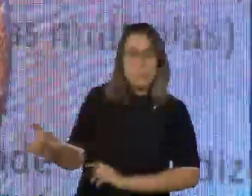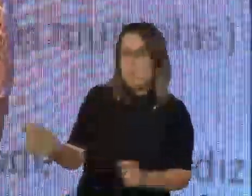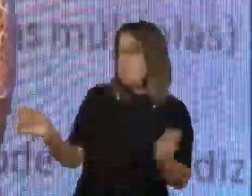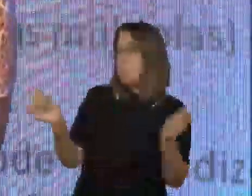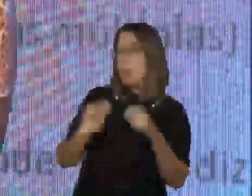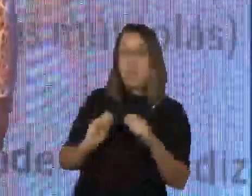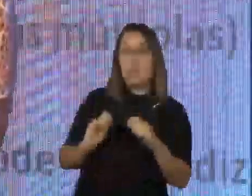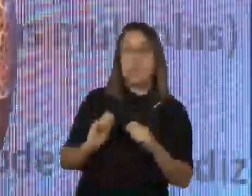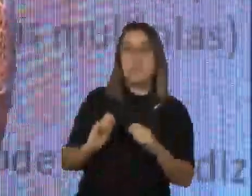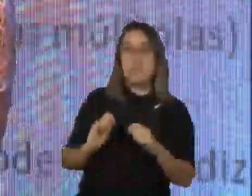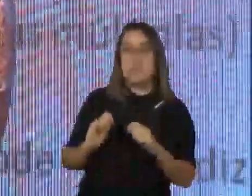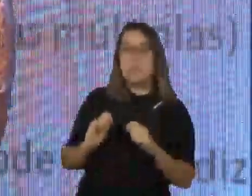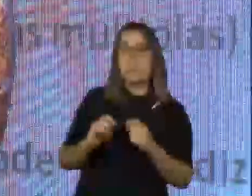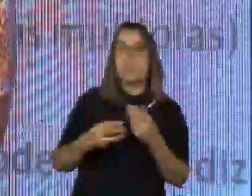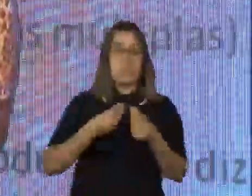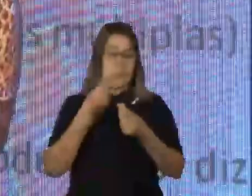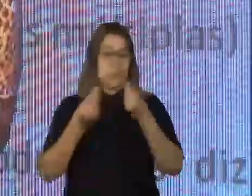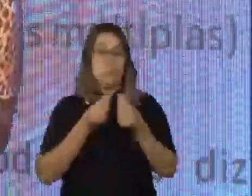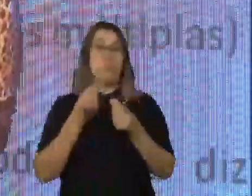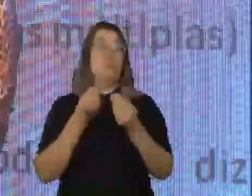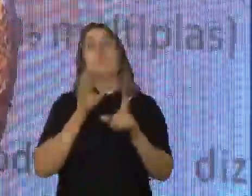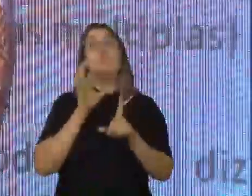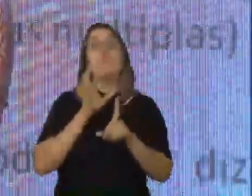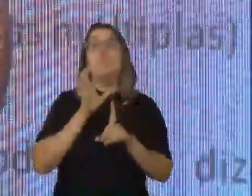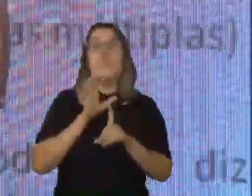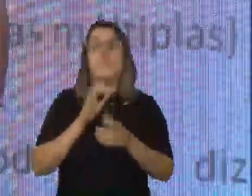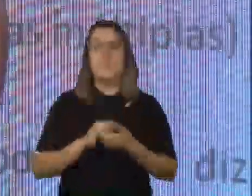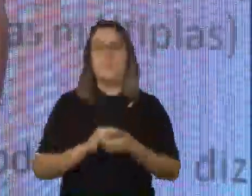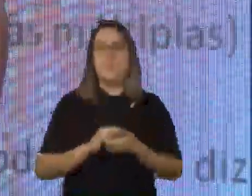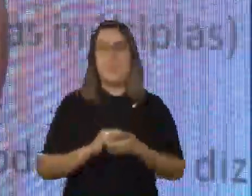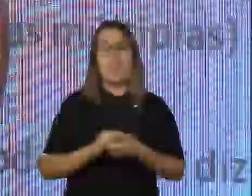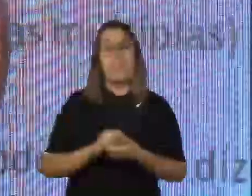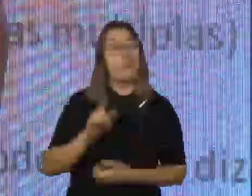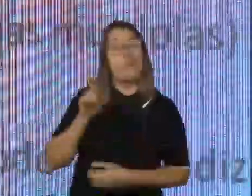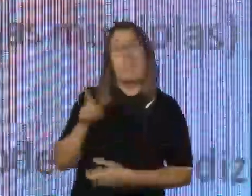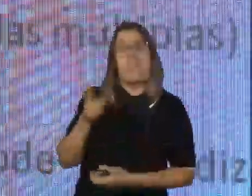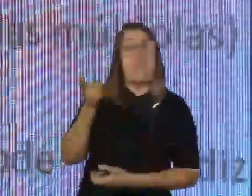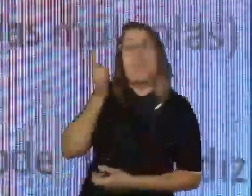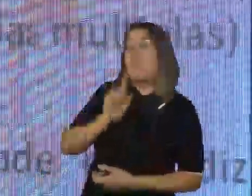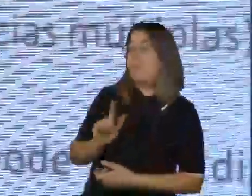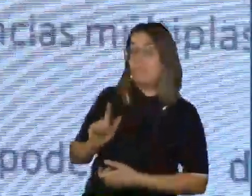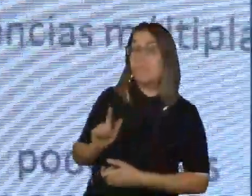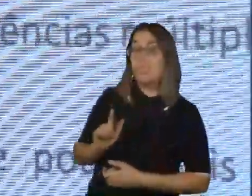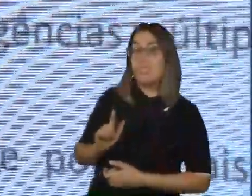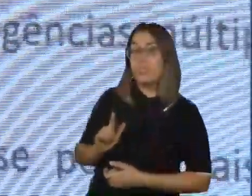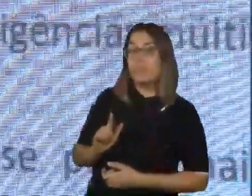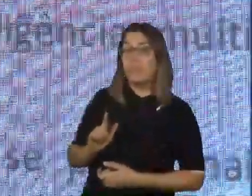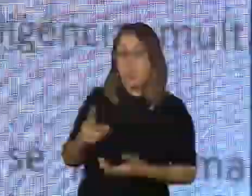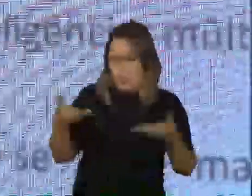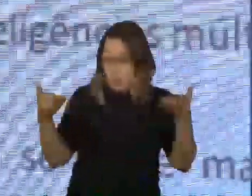ó, eu vou ter que fazer uma intervenção e ela não vai, ela vai ser privada dos direitos existenciais. Então, hoje,